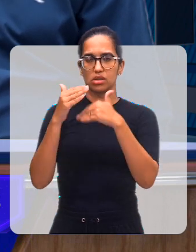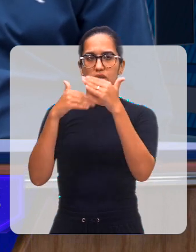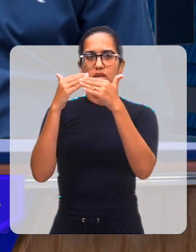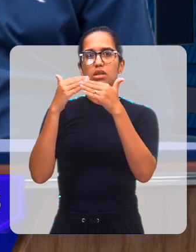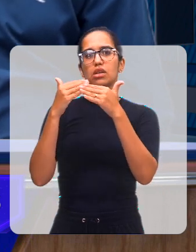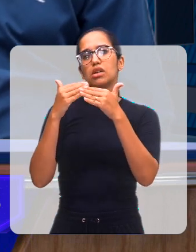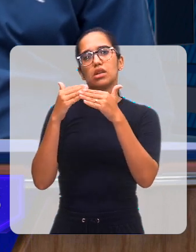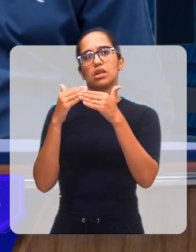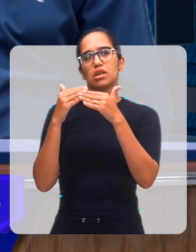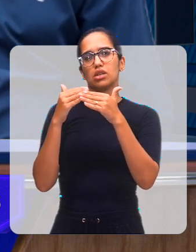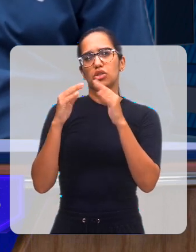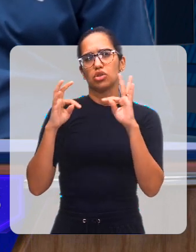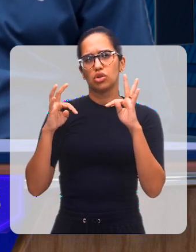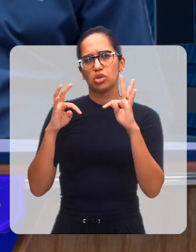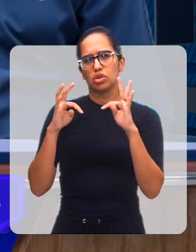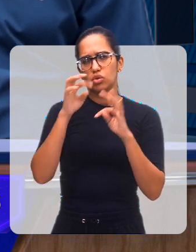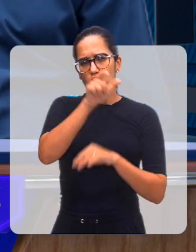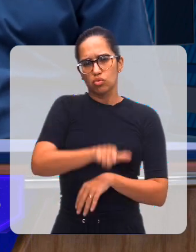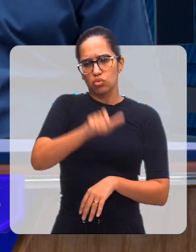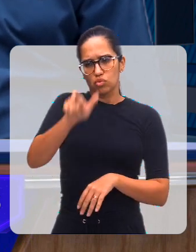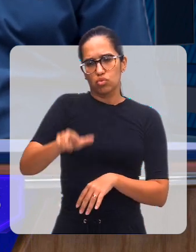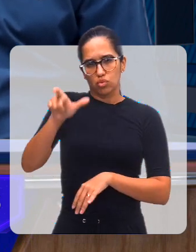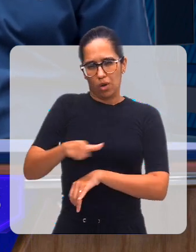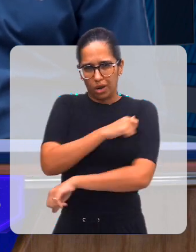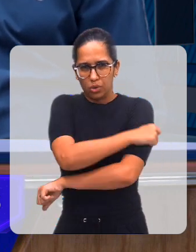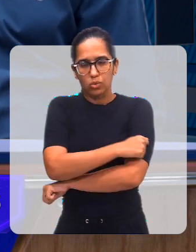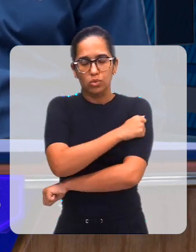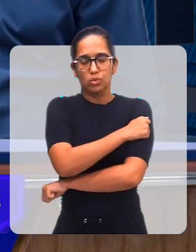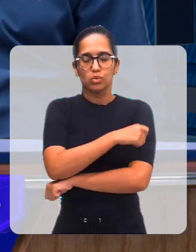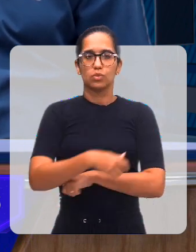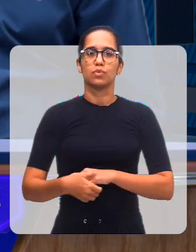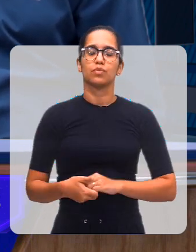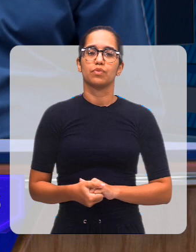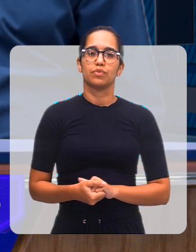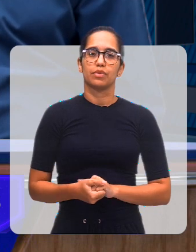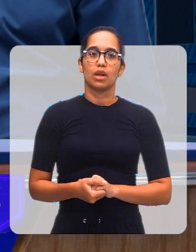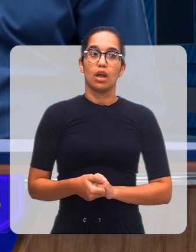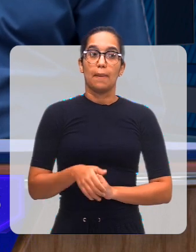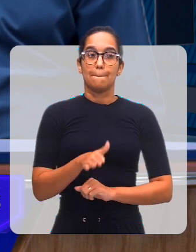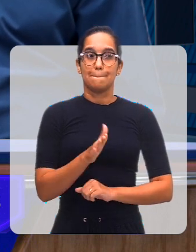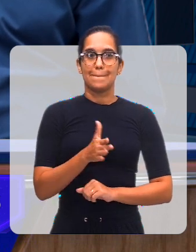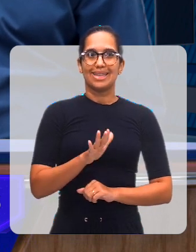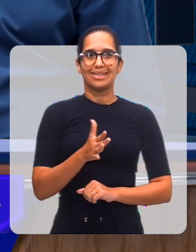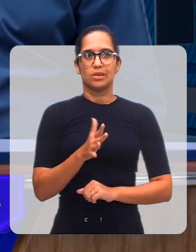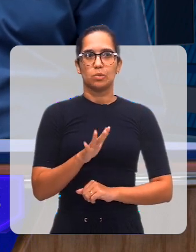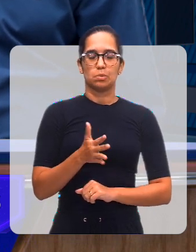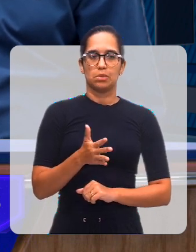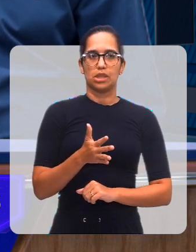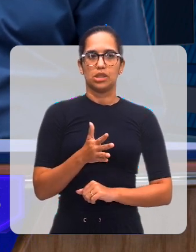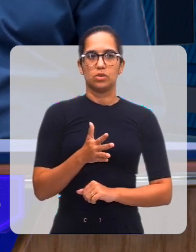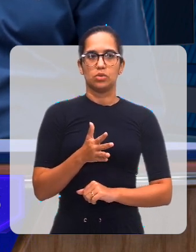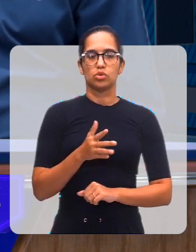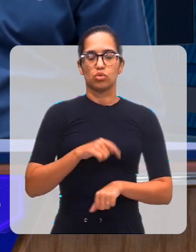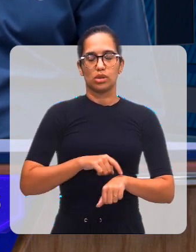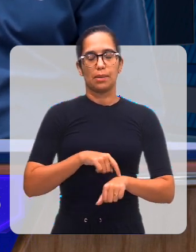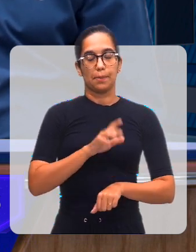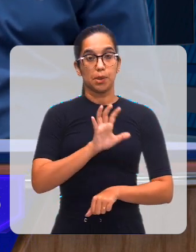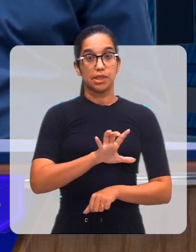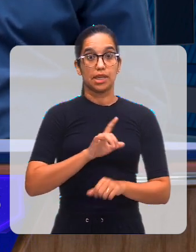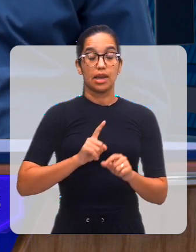de aprendizagem de um aluno? Então, a média é essa, e os estudos